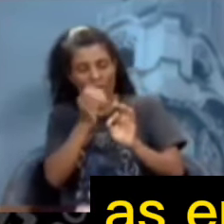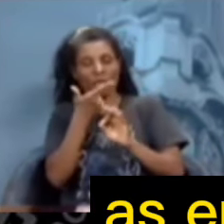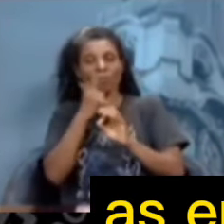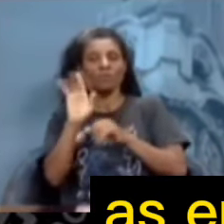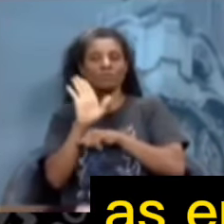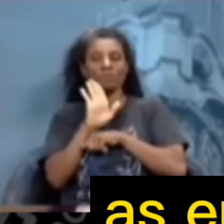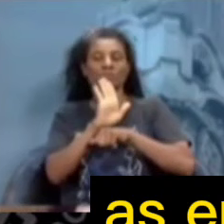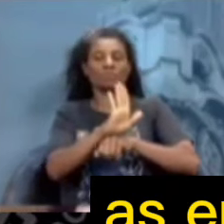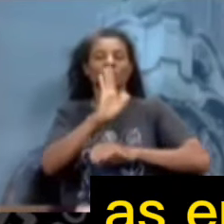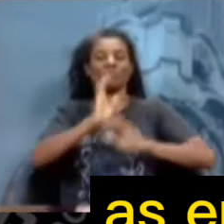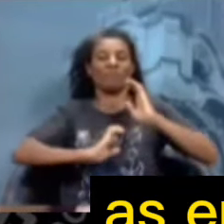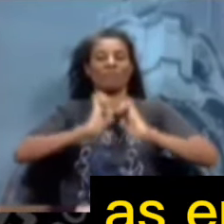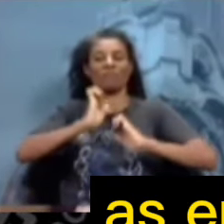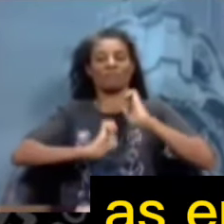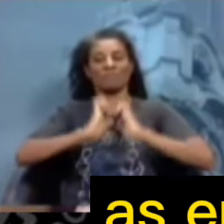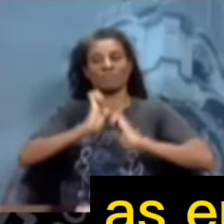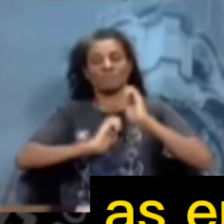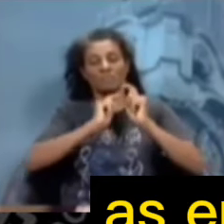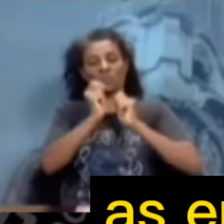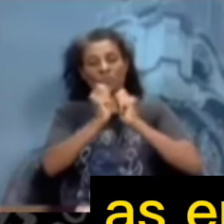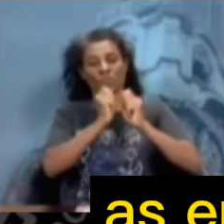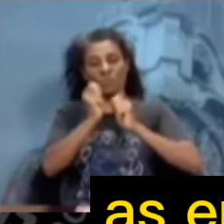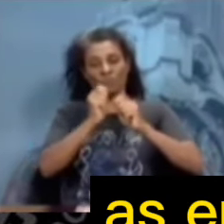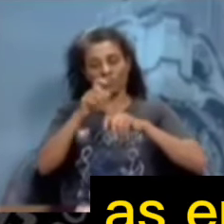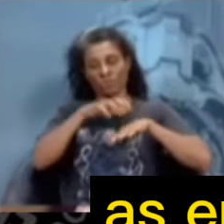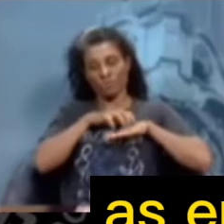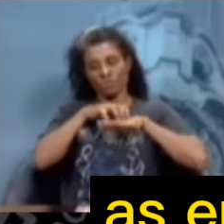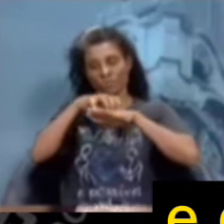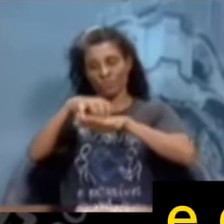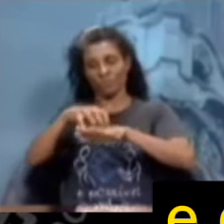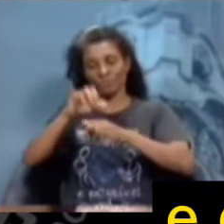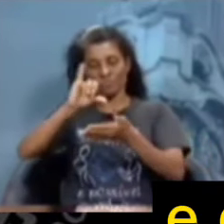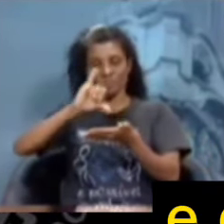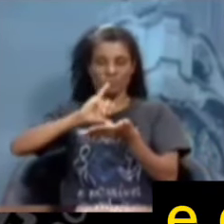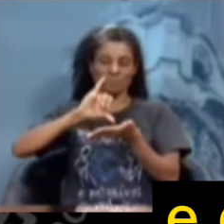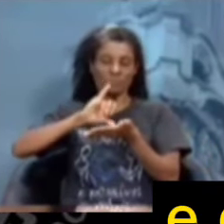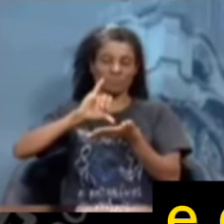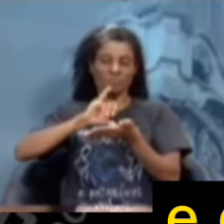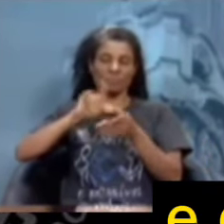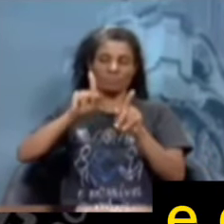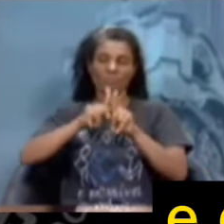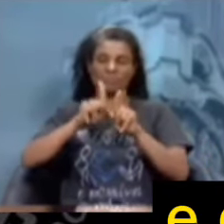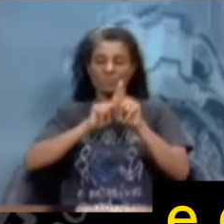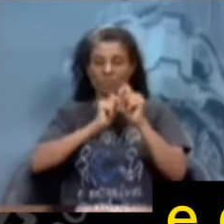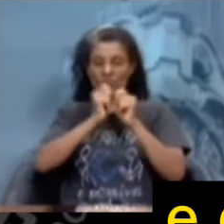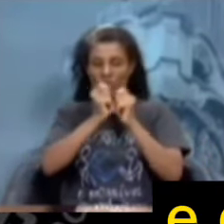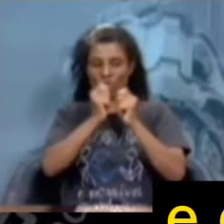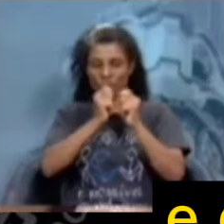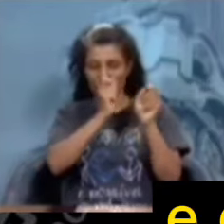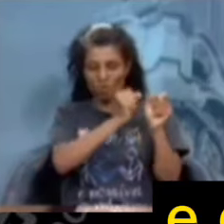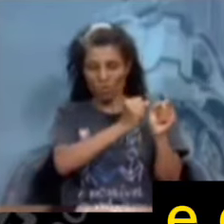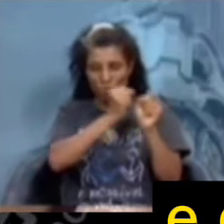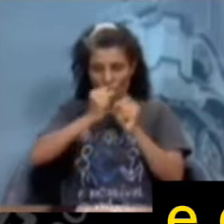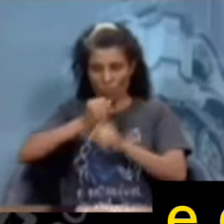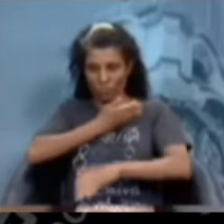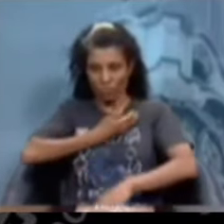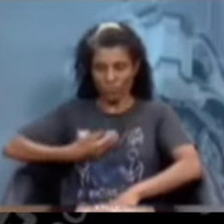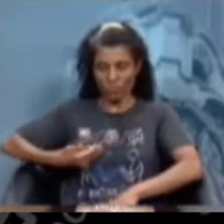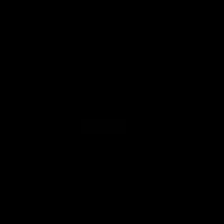as empresas que dominam o transporte público dessa capital e dominam, inclusive, o poder público da nossa cidade. Muito